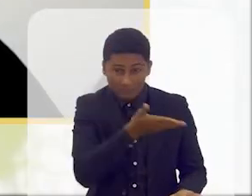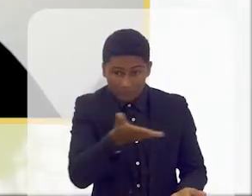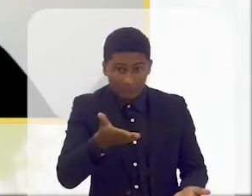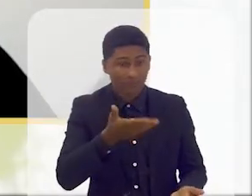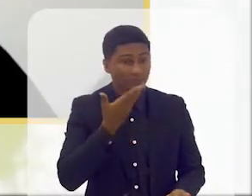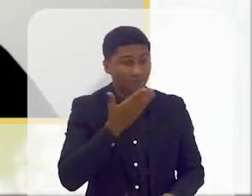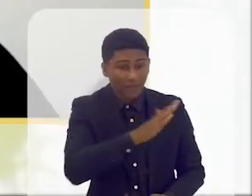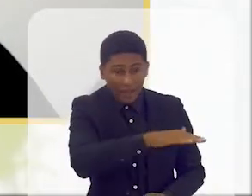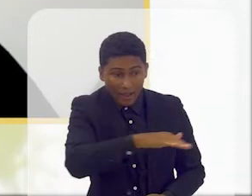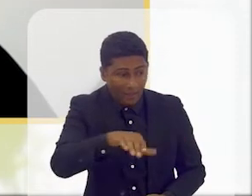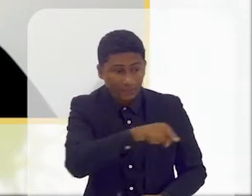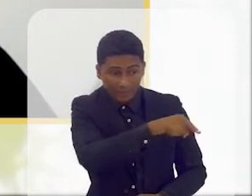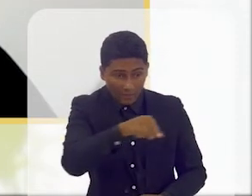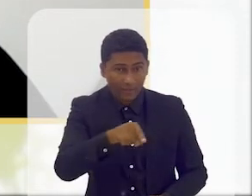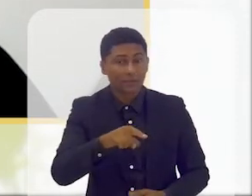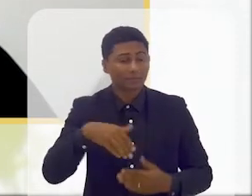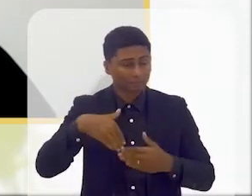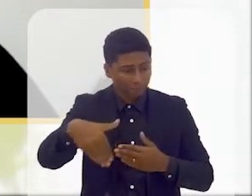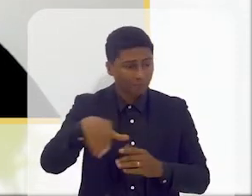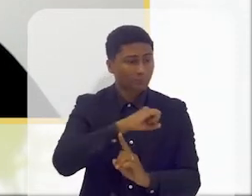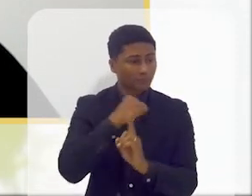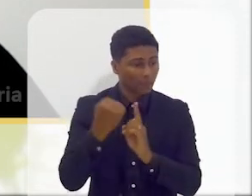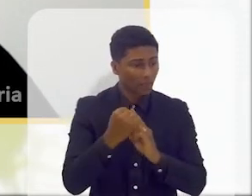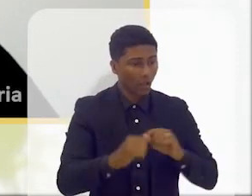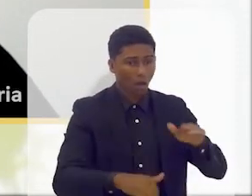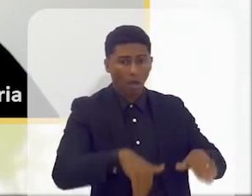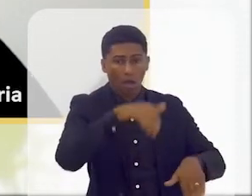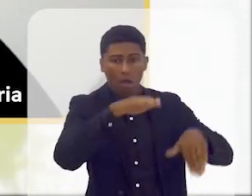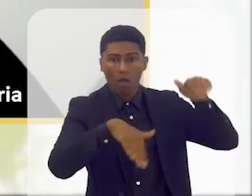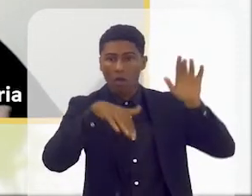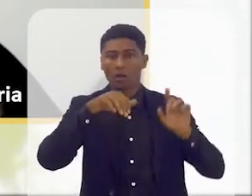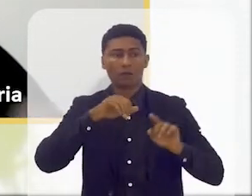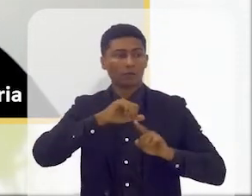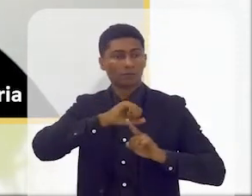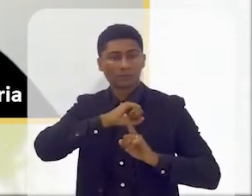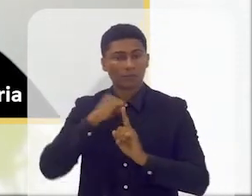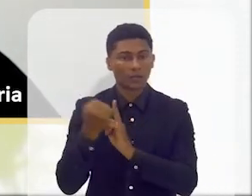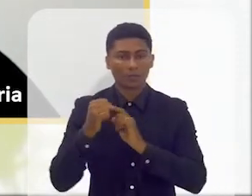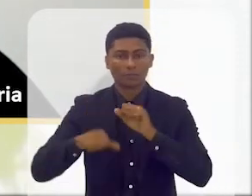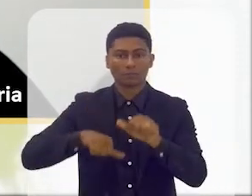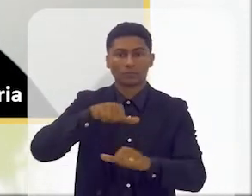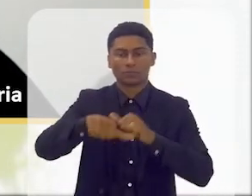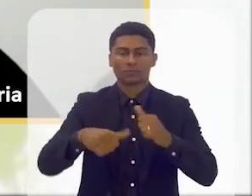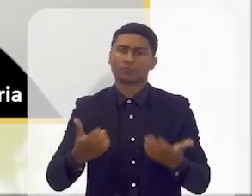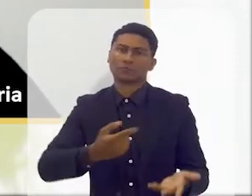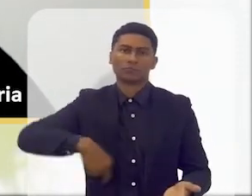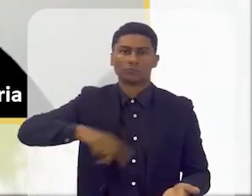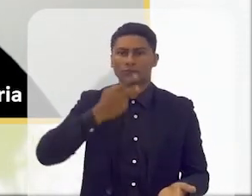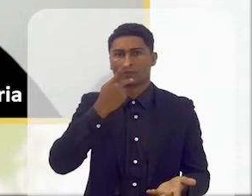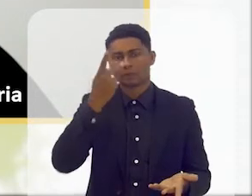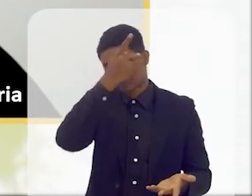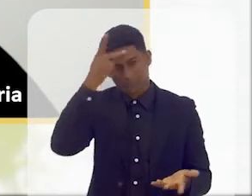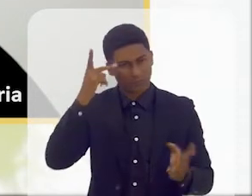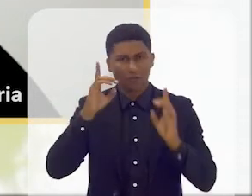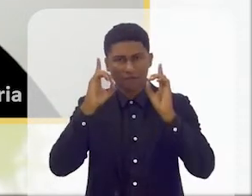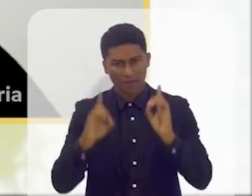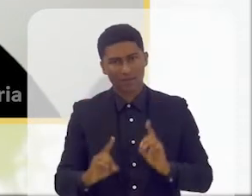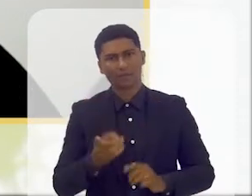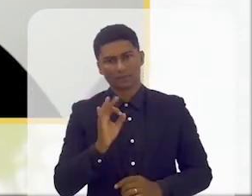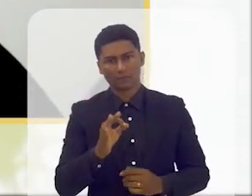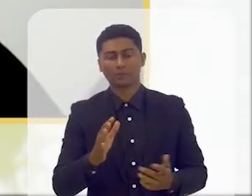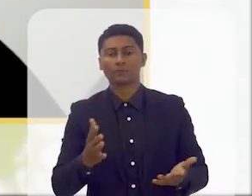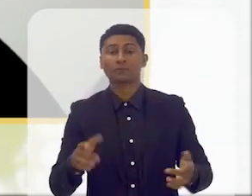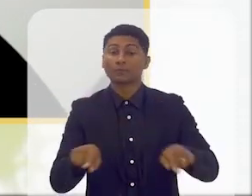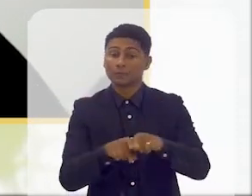crianças que vão fazer essa mudança na sociedade. E nós estamos aqui a falar de pessoas com deficiência, mas nós, por exemplo, estamos a viver um